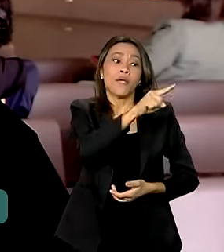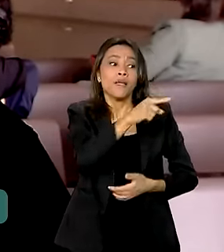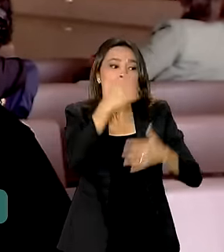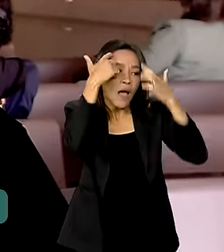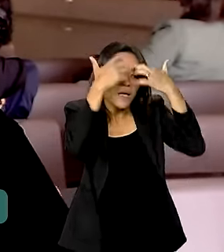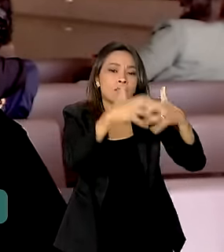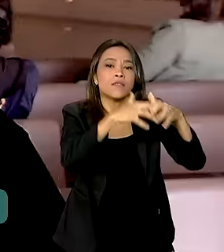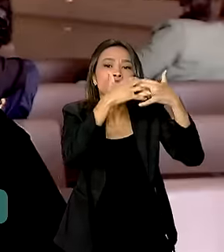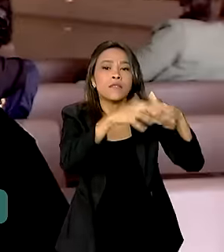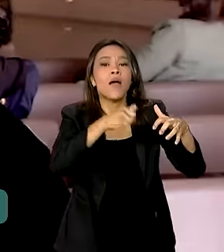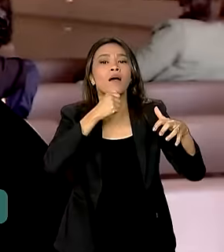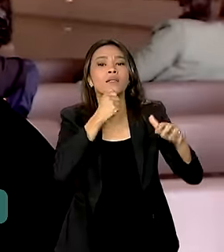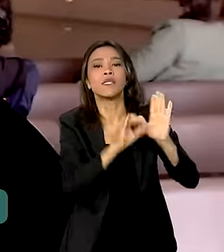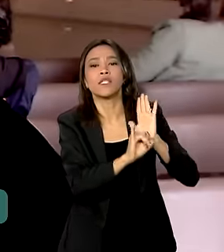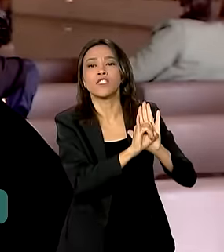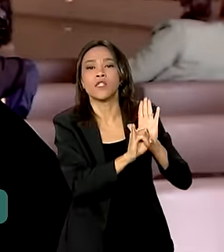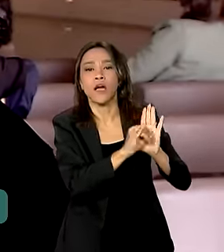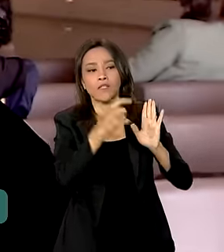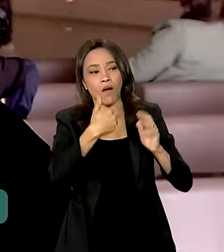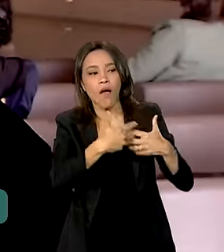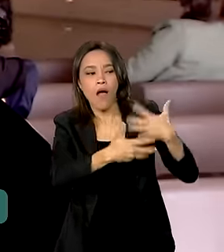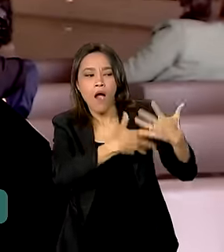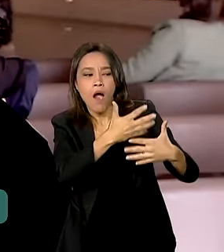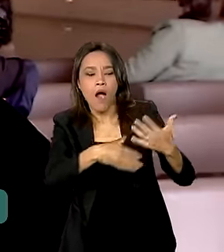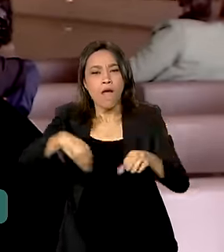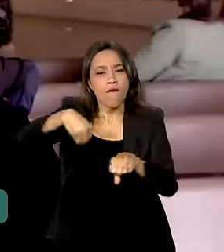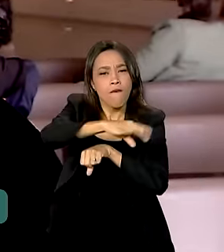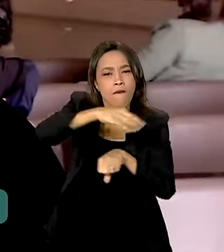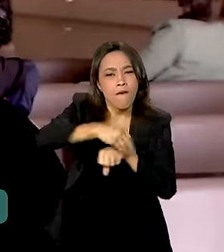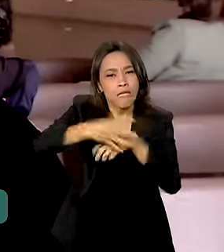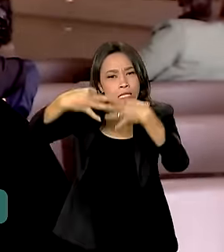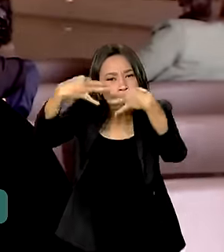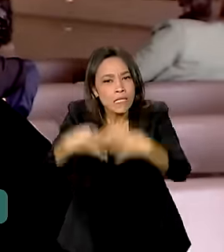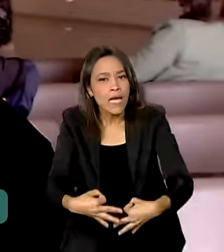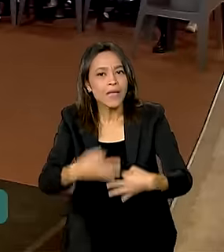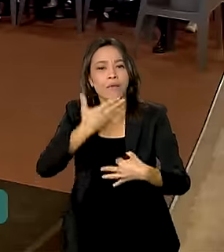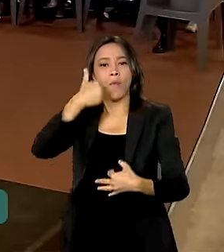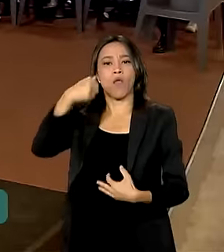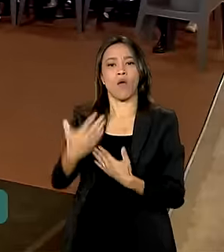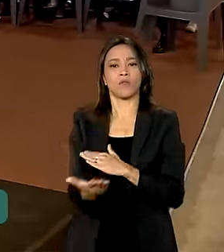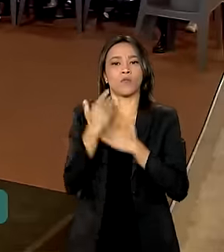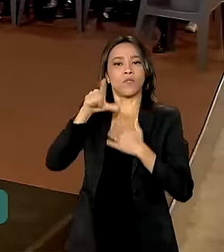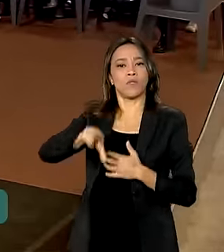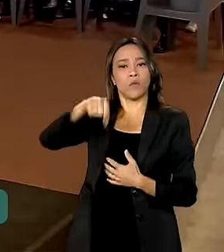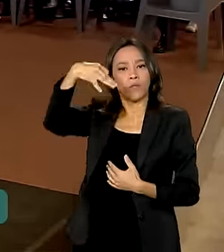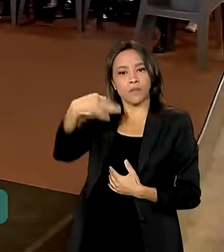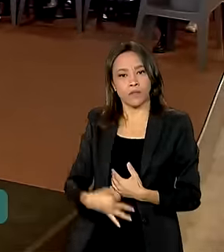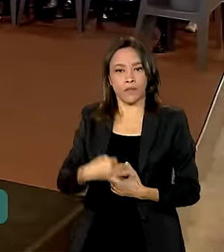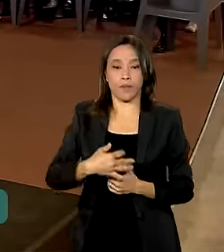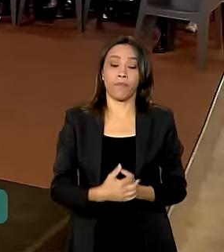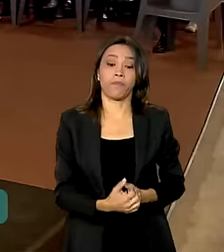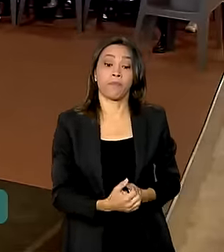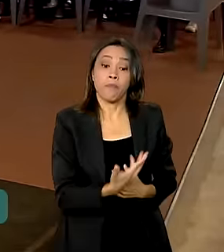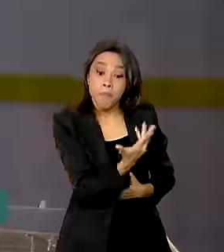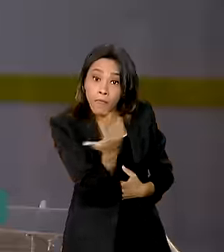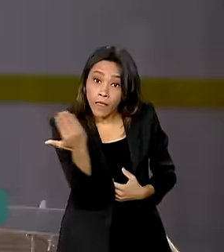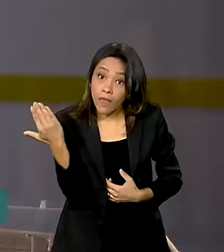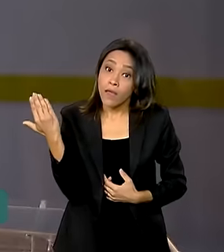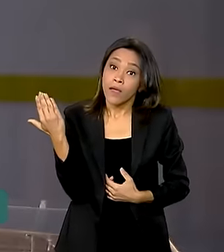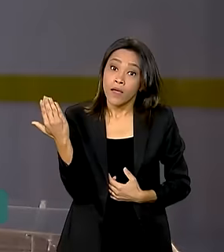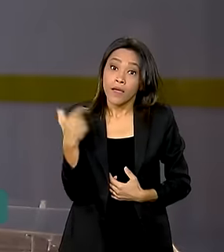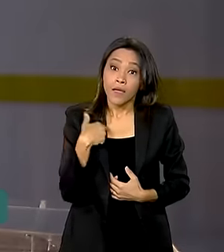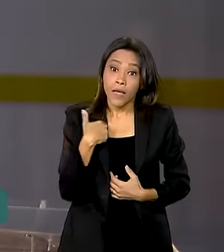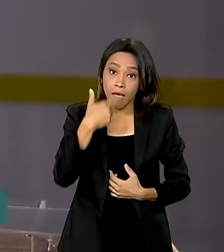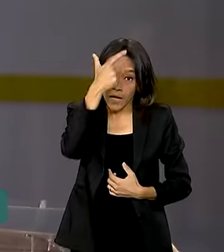quanto mais informação correta e precisa, é melhor na questão da escolha. E os trabalhadores que queiram dar um novo